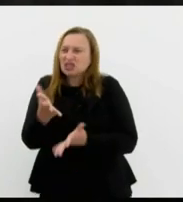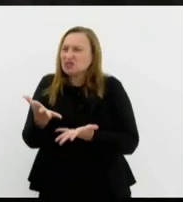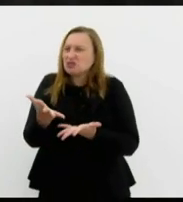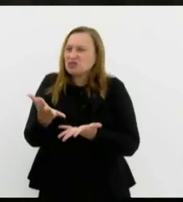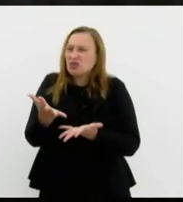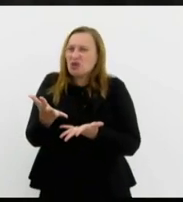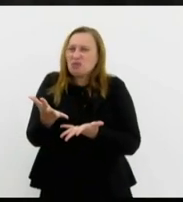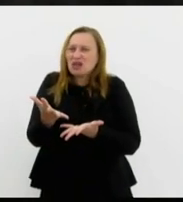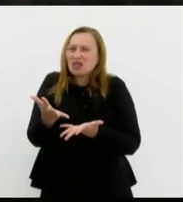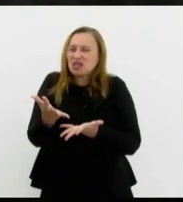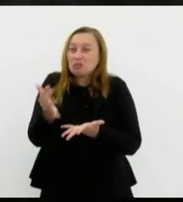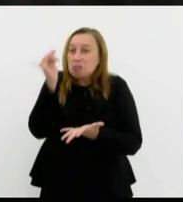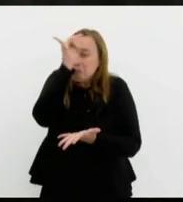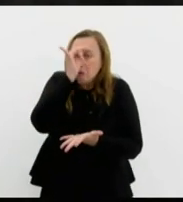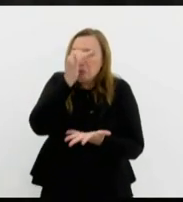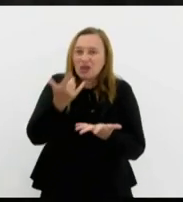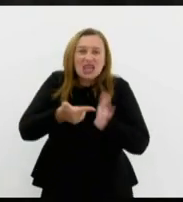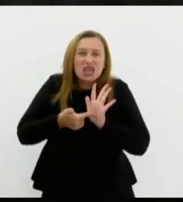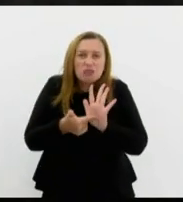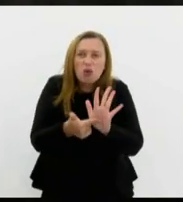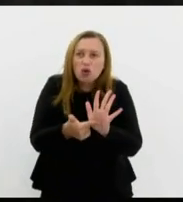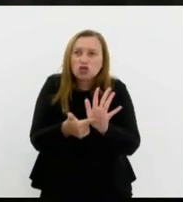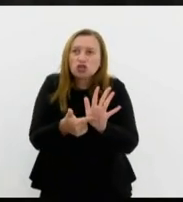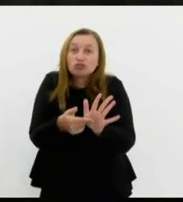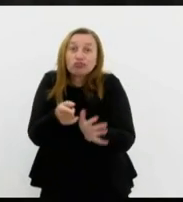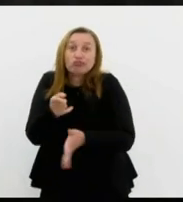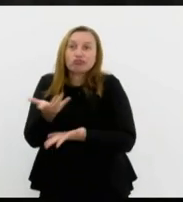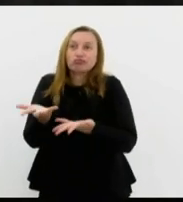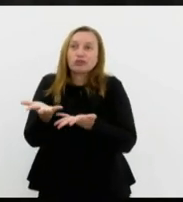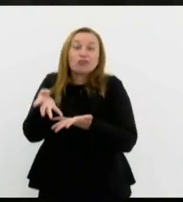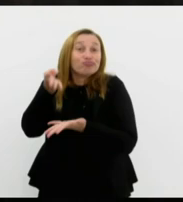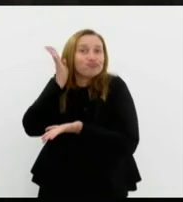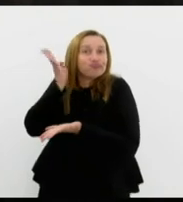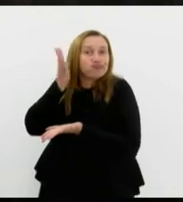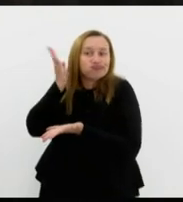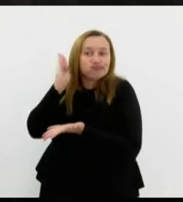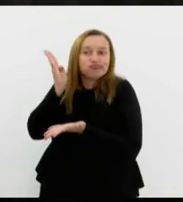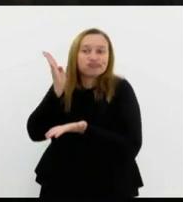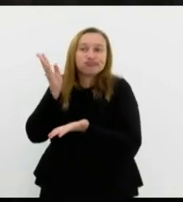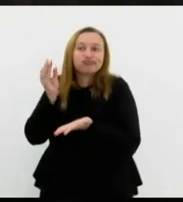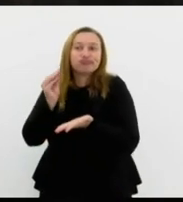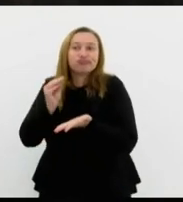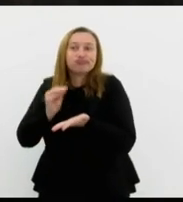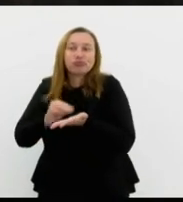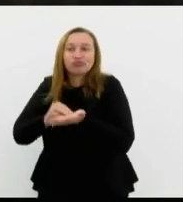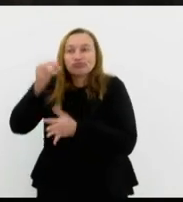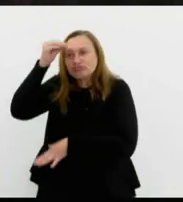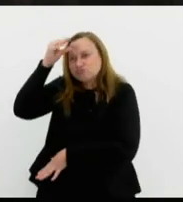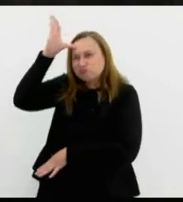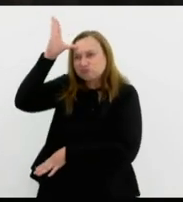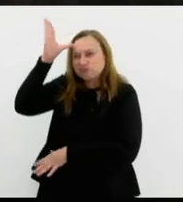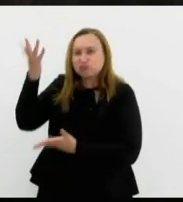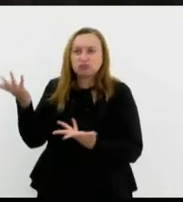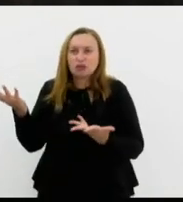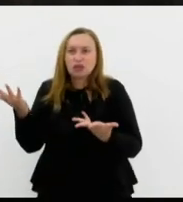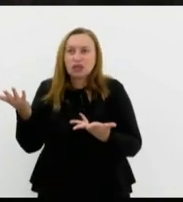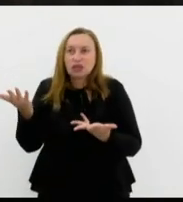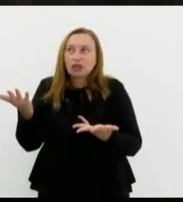que mostra uma ignorância fora de qualquer limite